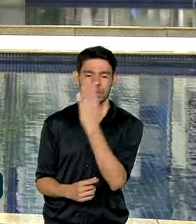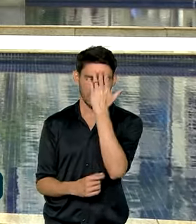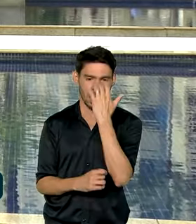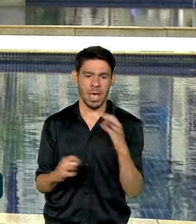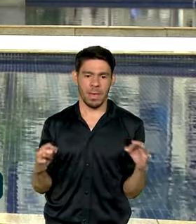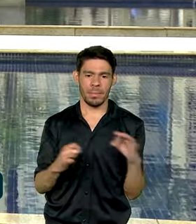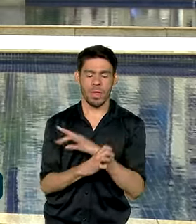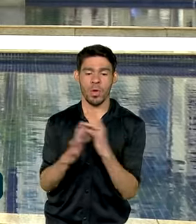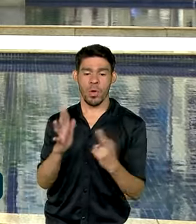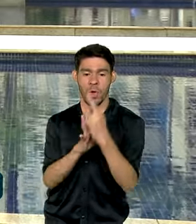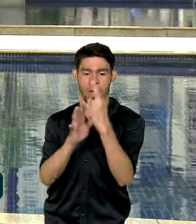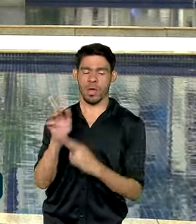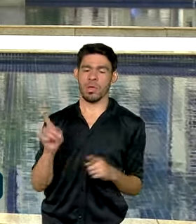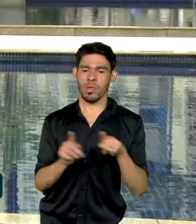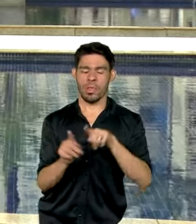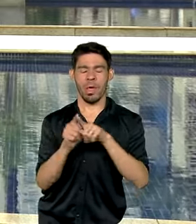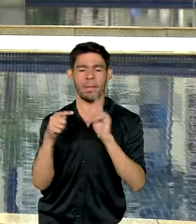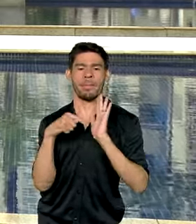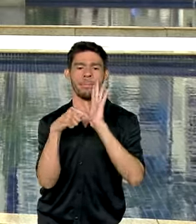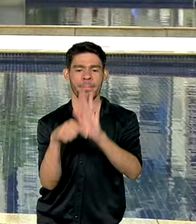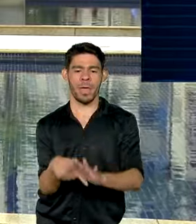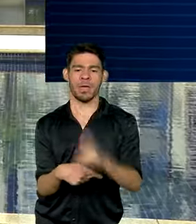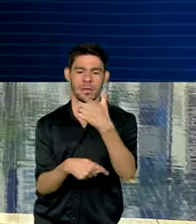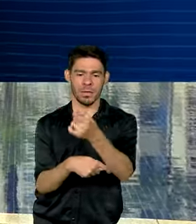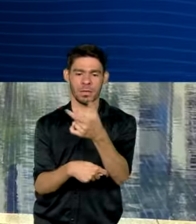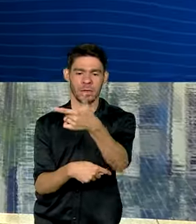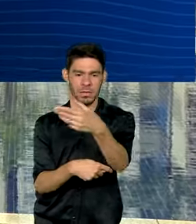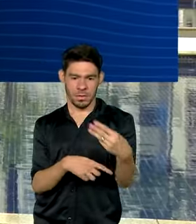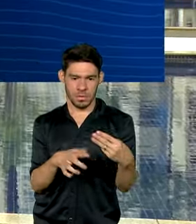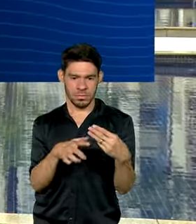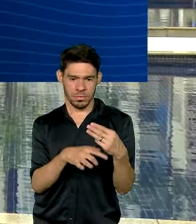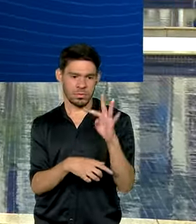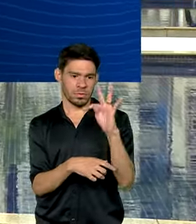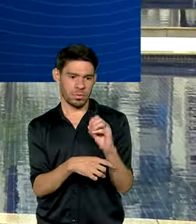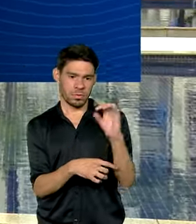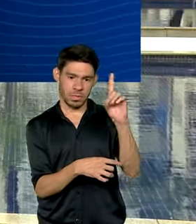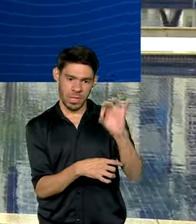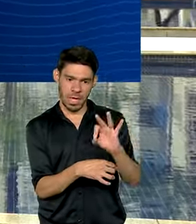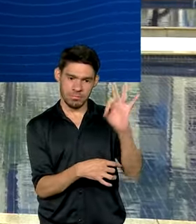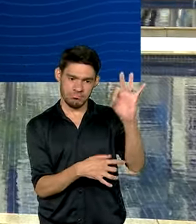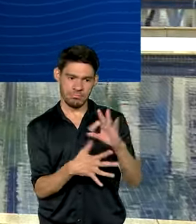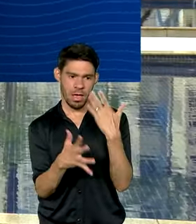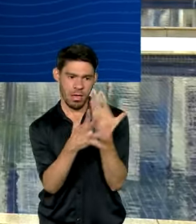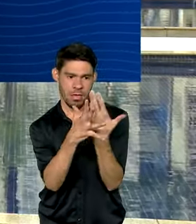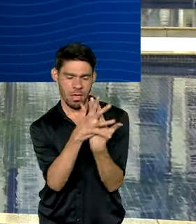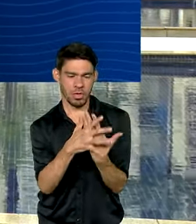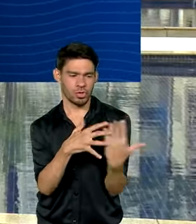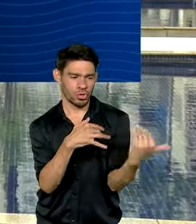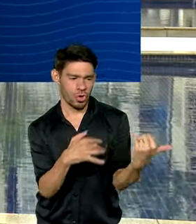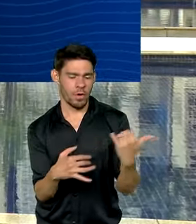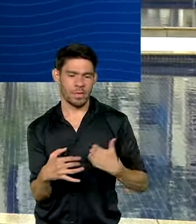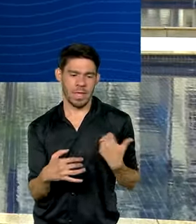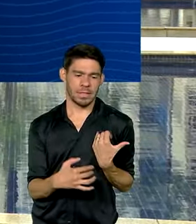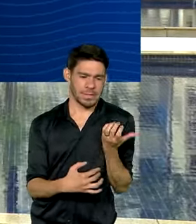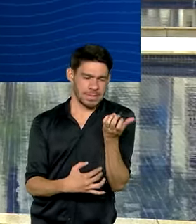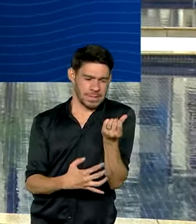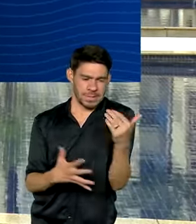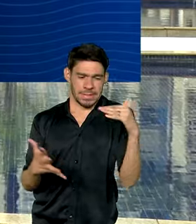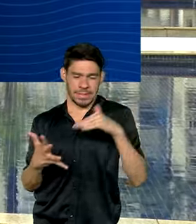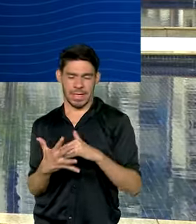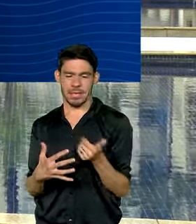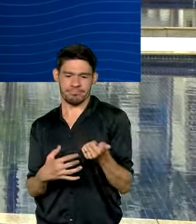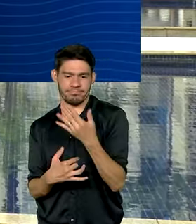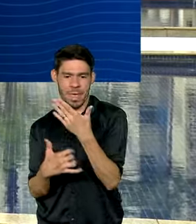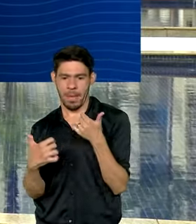relatório do PNAD também revela que em 2023, a taxa de escolarização entre os jovens de 6 a 14 anos chegou